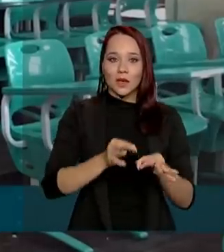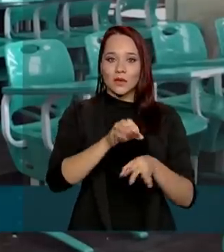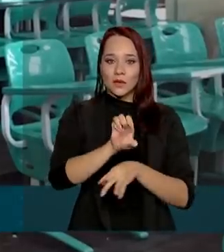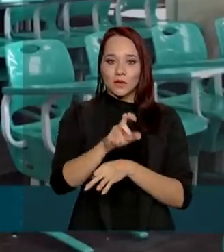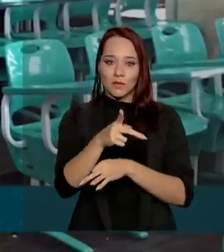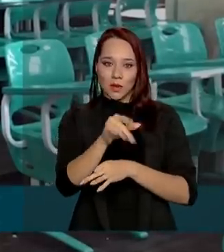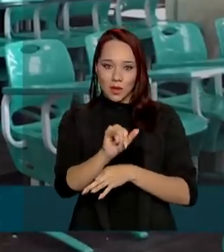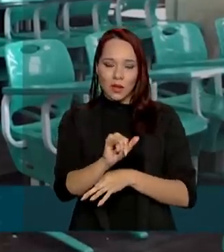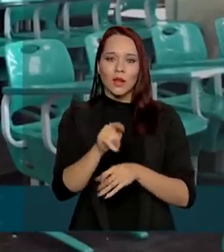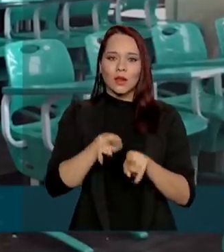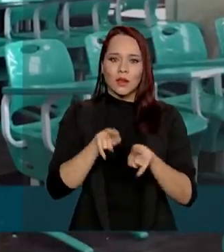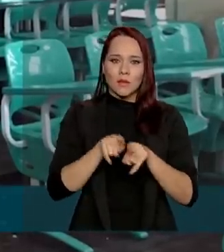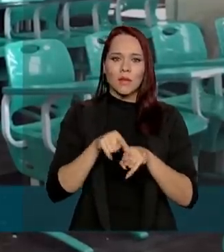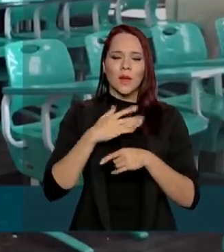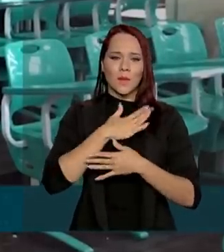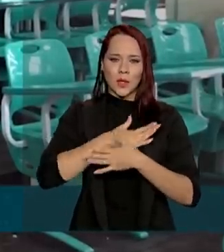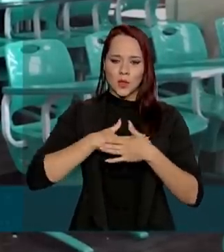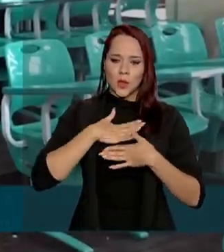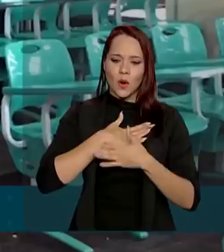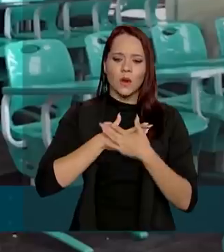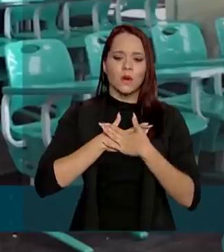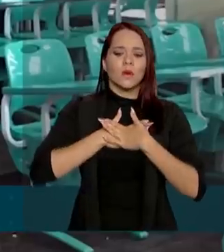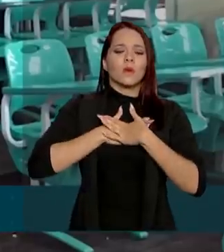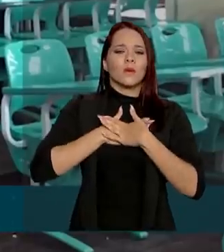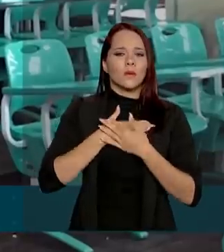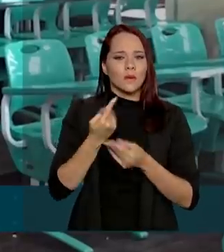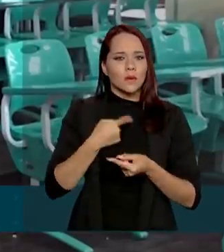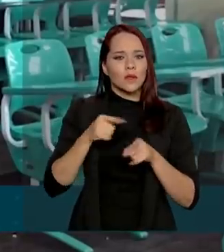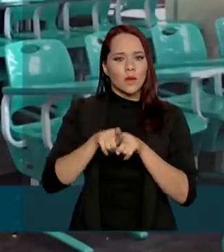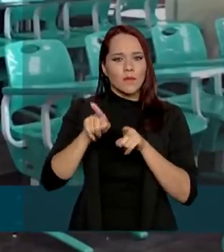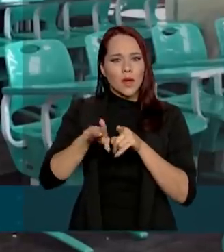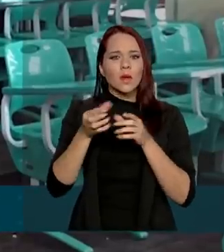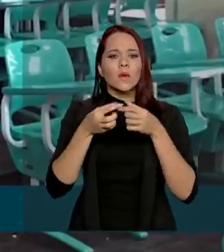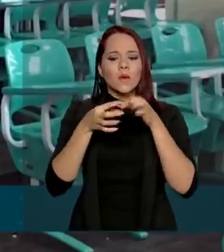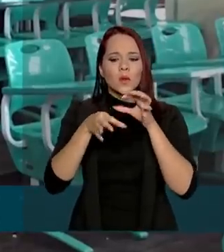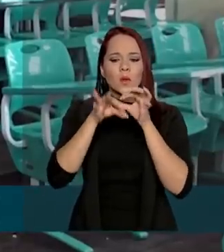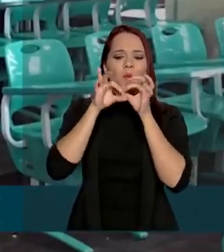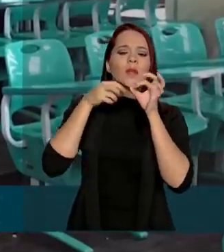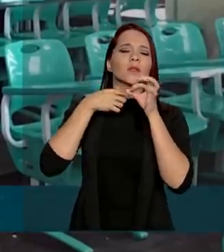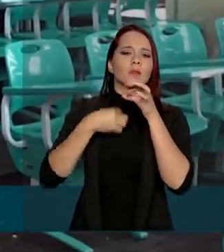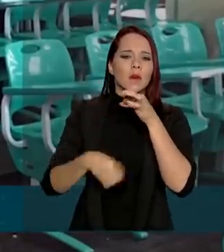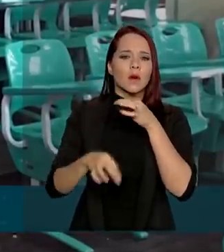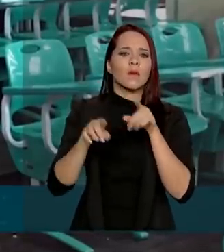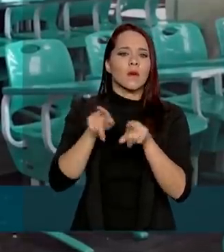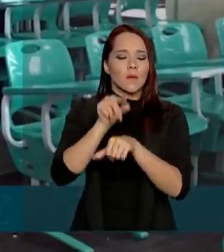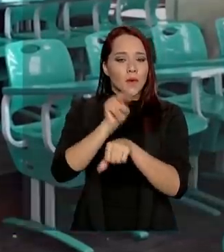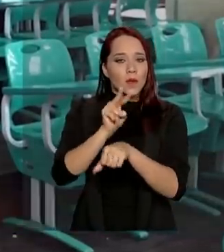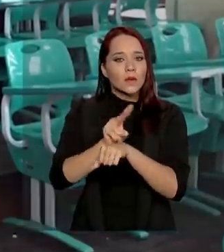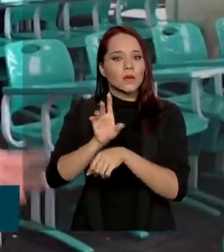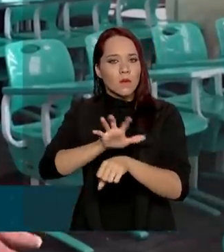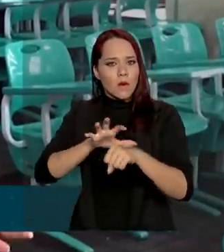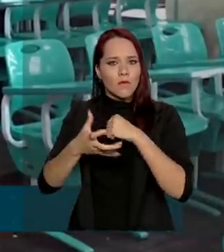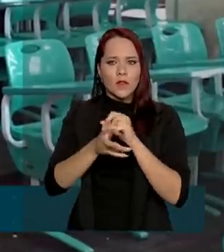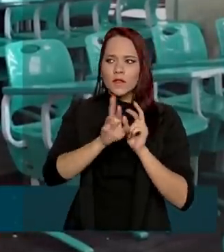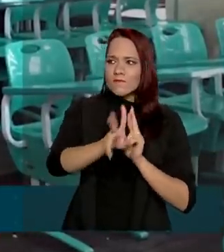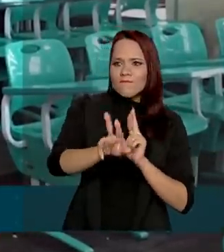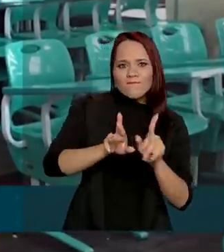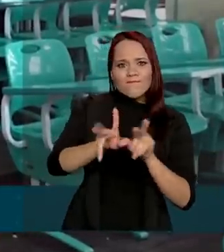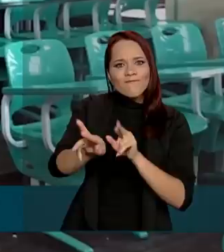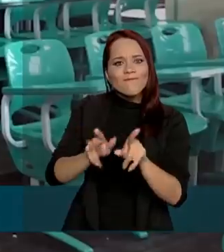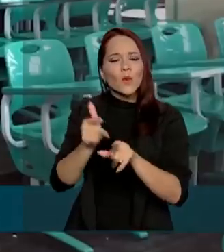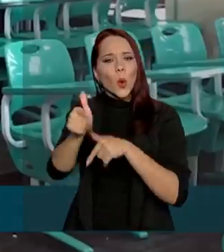na reanimação cardiopulmonar, intubação orotraqueal, medidas de prevenção ao Covid-19 e diversas outras